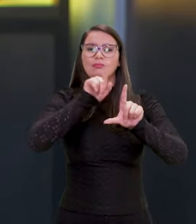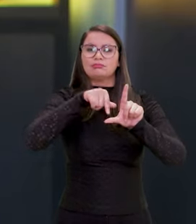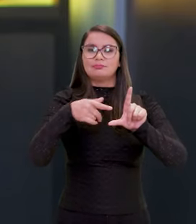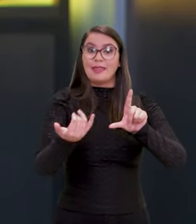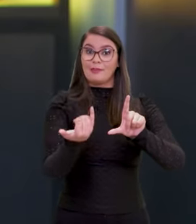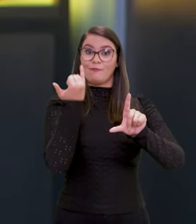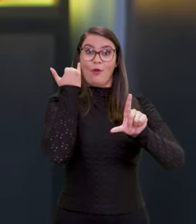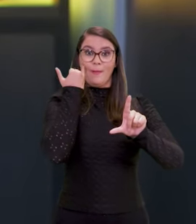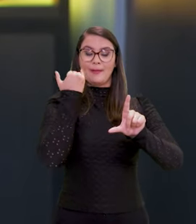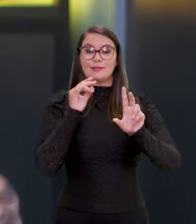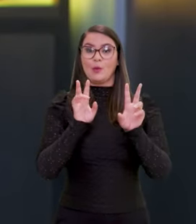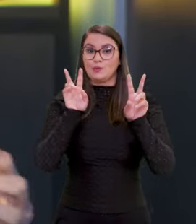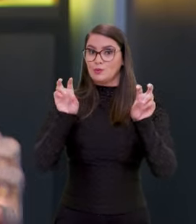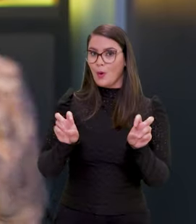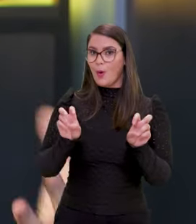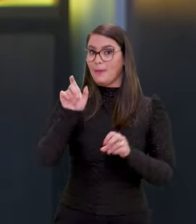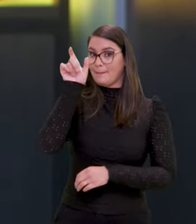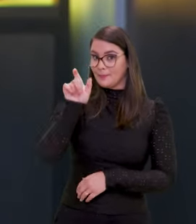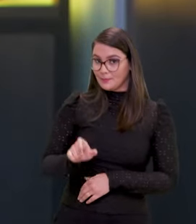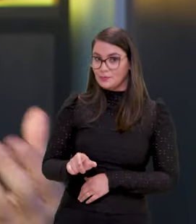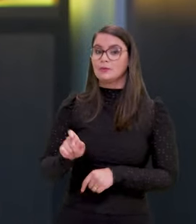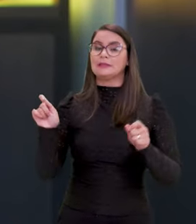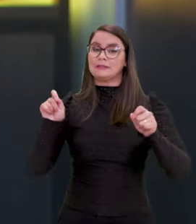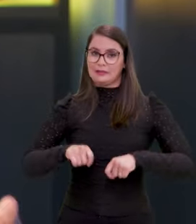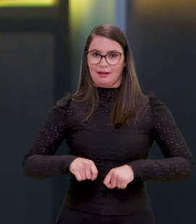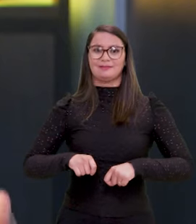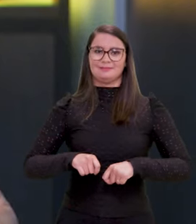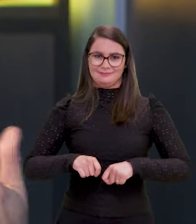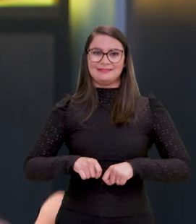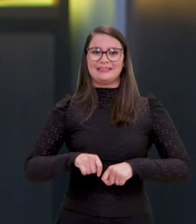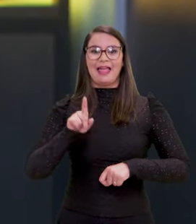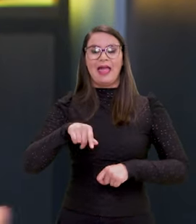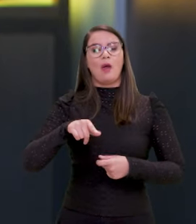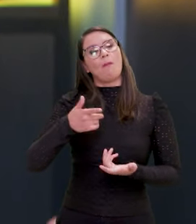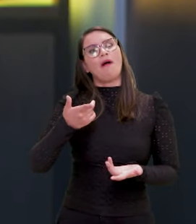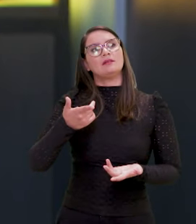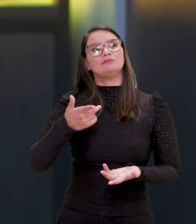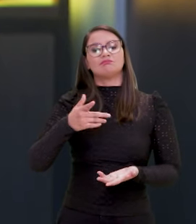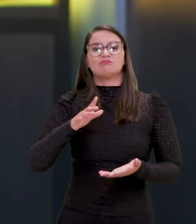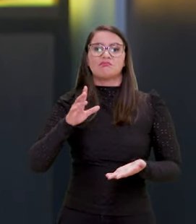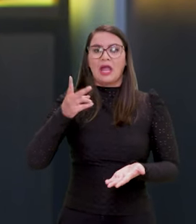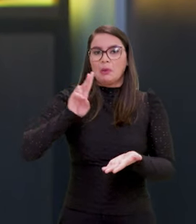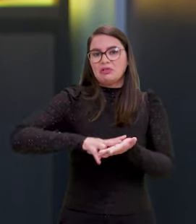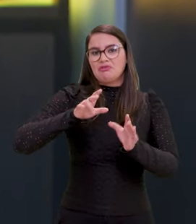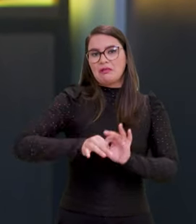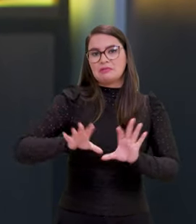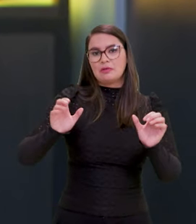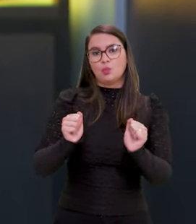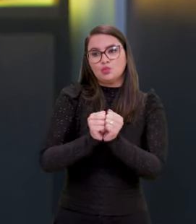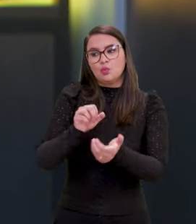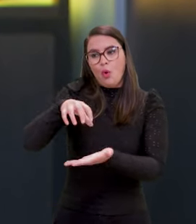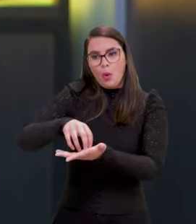traz informações sobre essa pessoa e permite, é um mecanismo também de autenticação junto aos